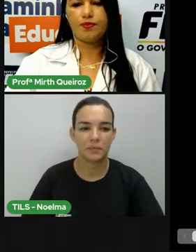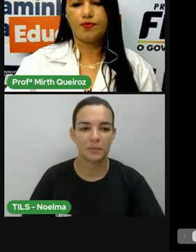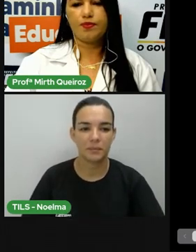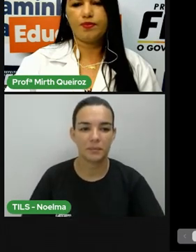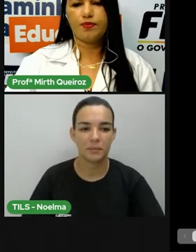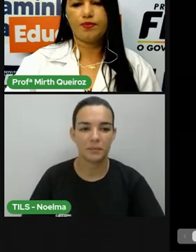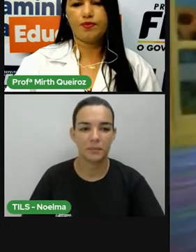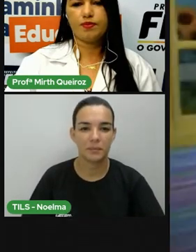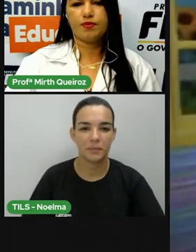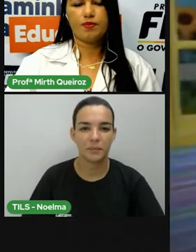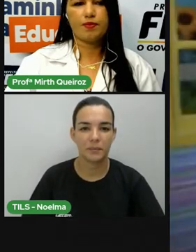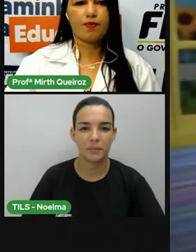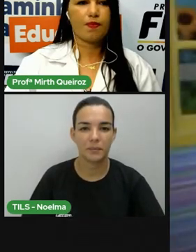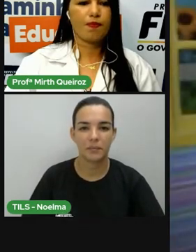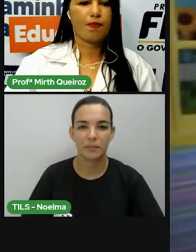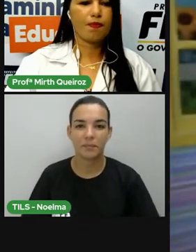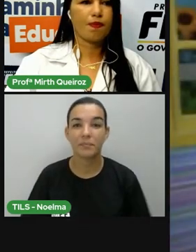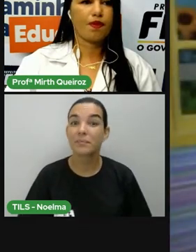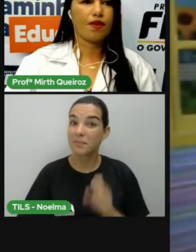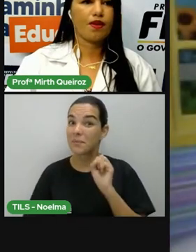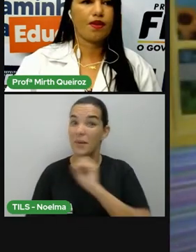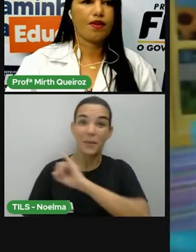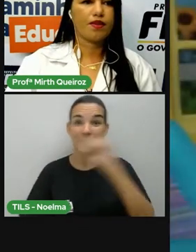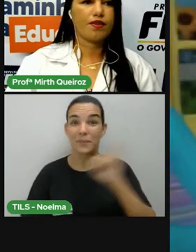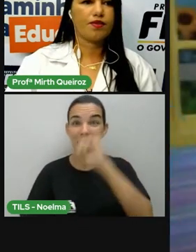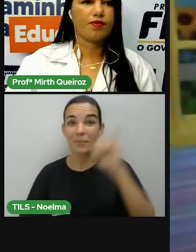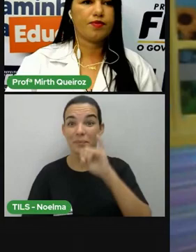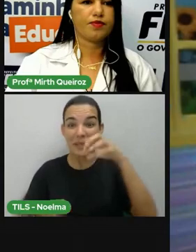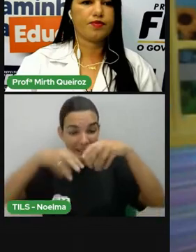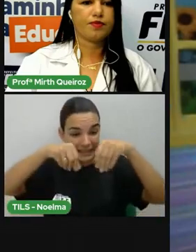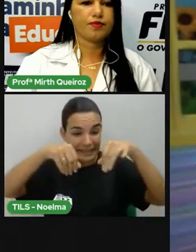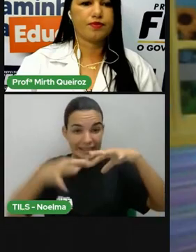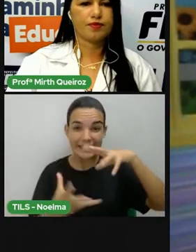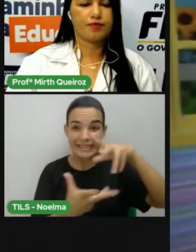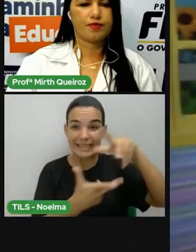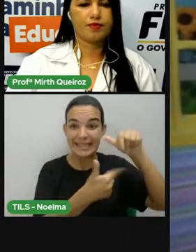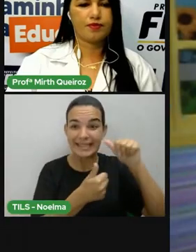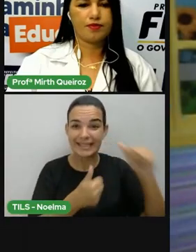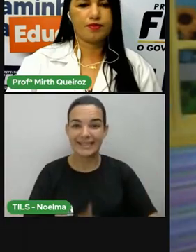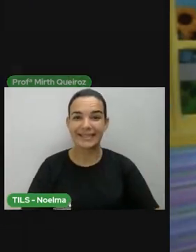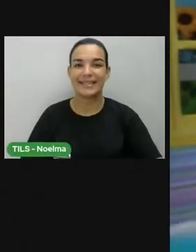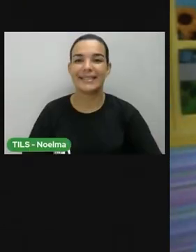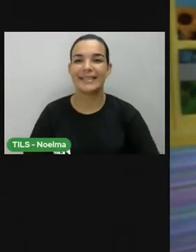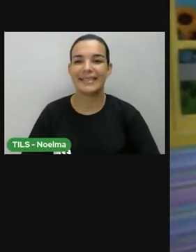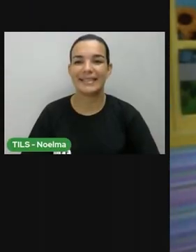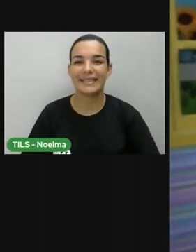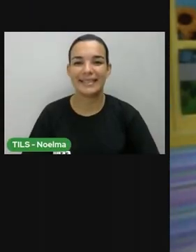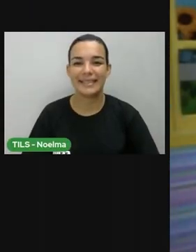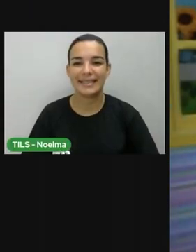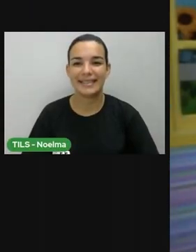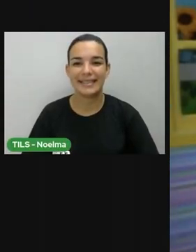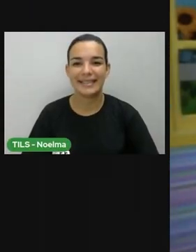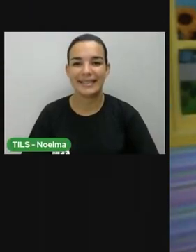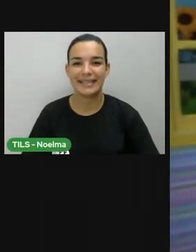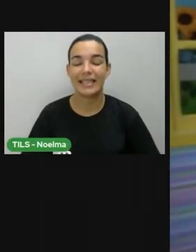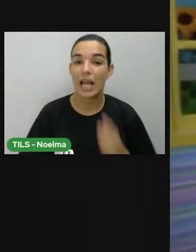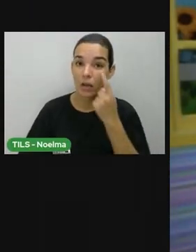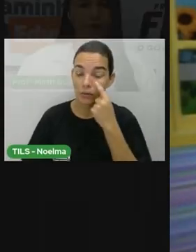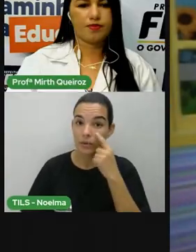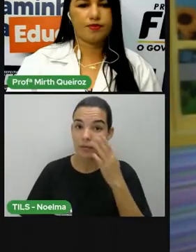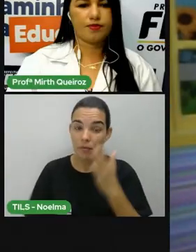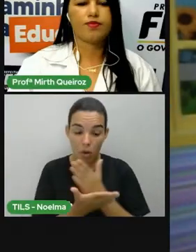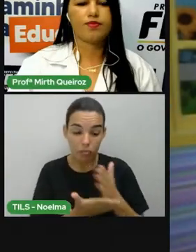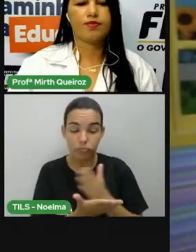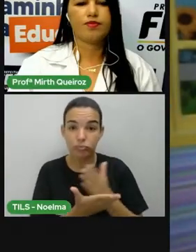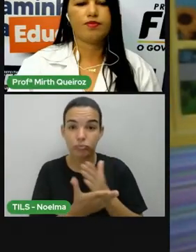Olá, turminha do Planeta Terra! Ah, estou me preparando para as minhas férias! Ah, eu vou passar por limites, divisas e fronteiras